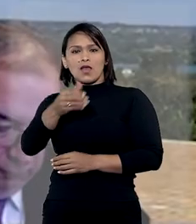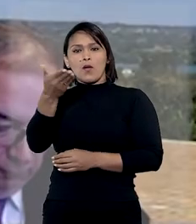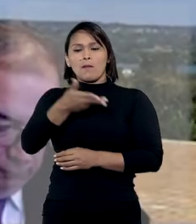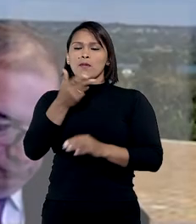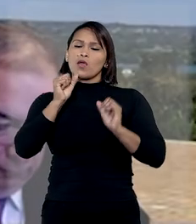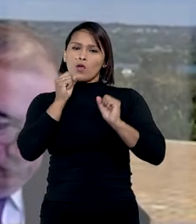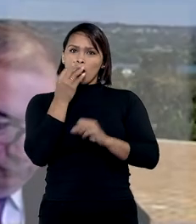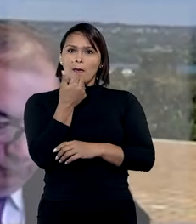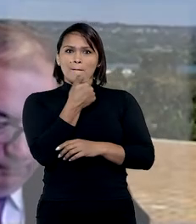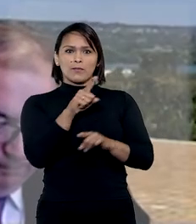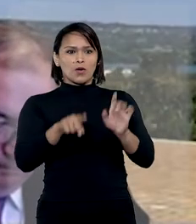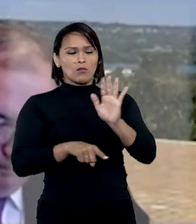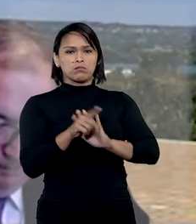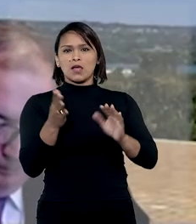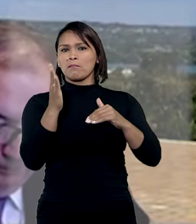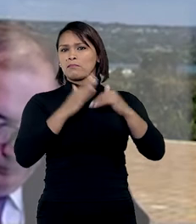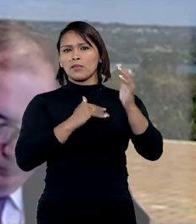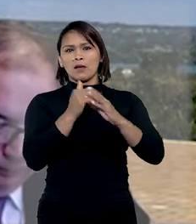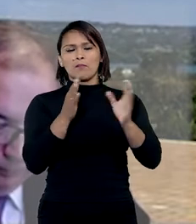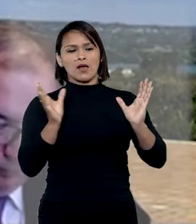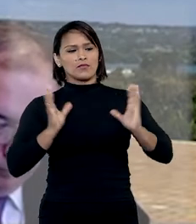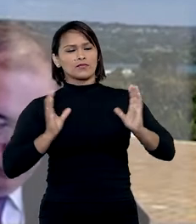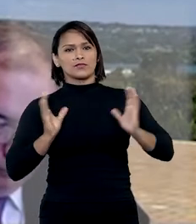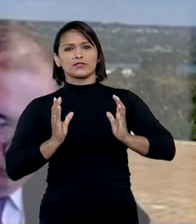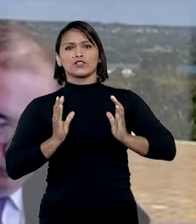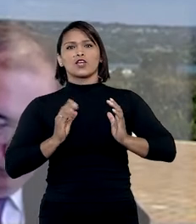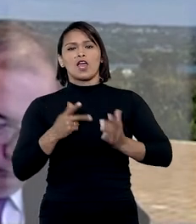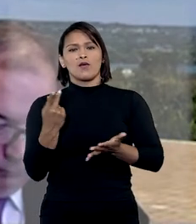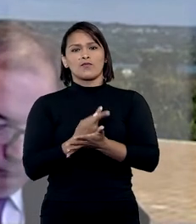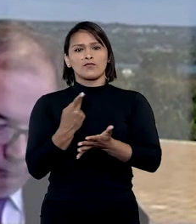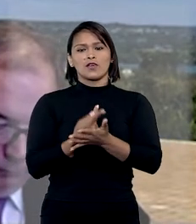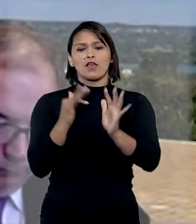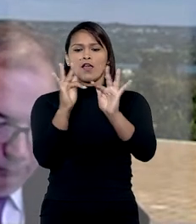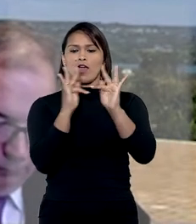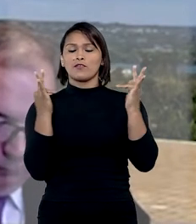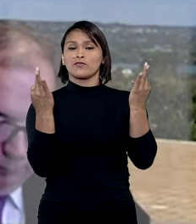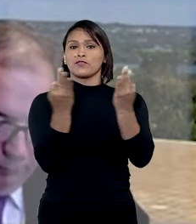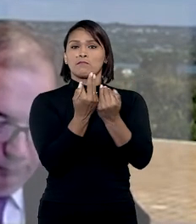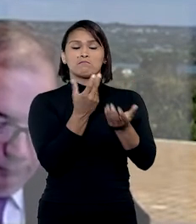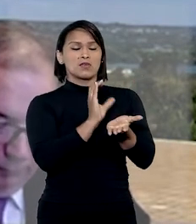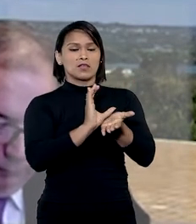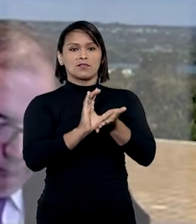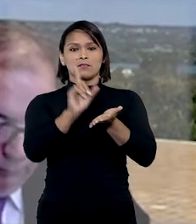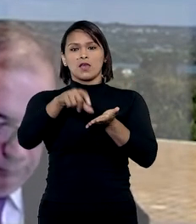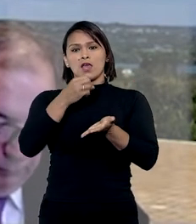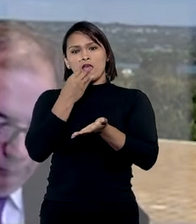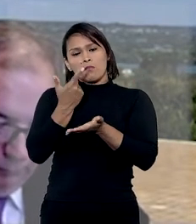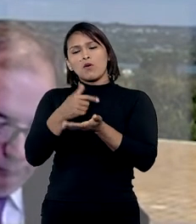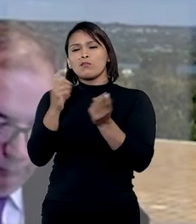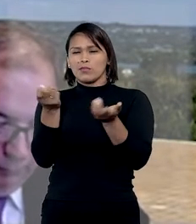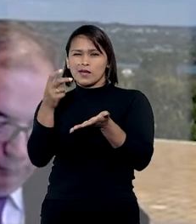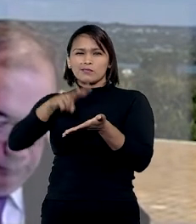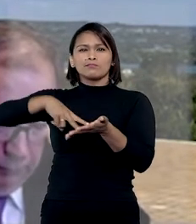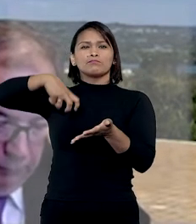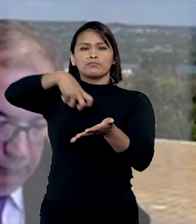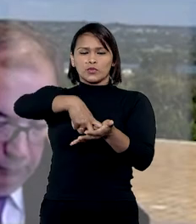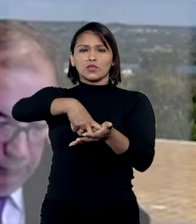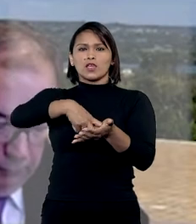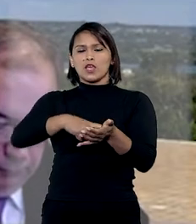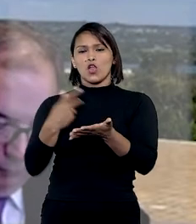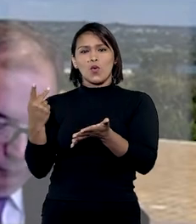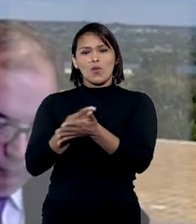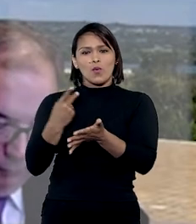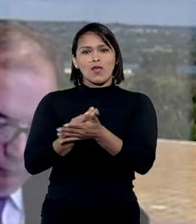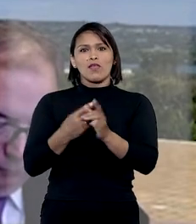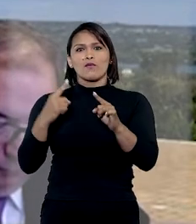se mostra razoável, incapaz de gerar o enriquecimento indevido da parte lesada e suficiente para punir os demandados pela